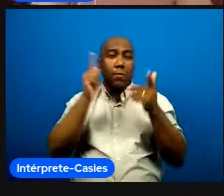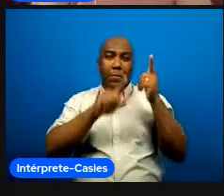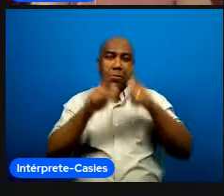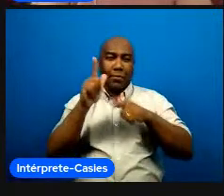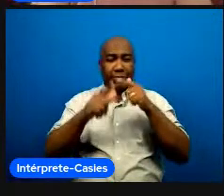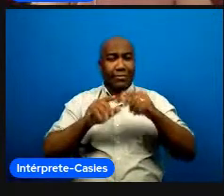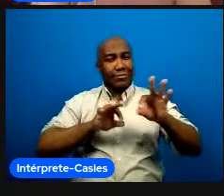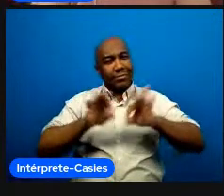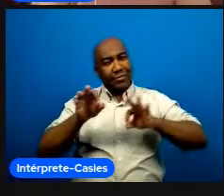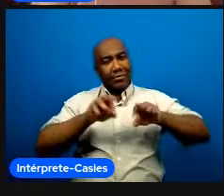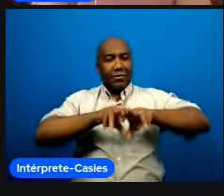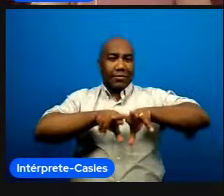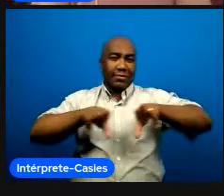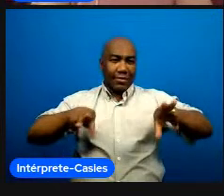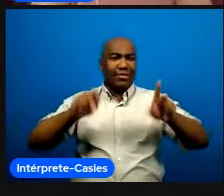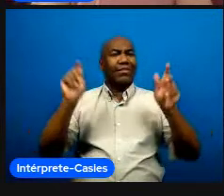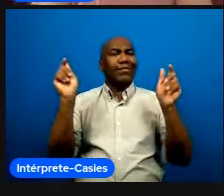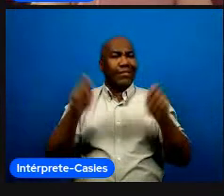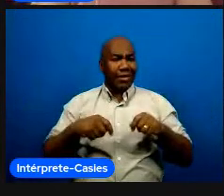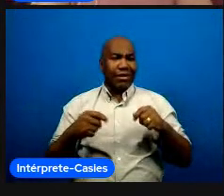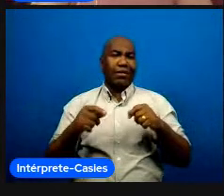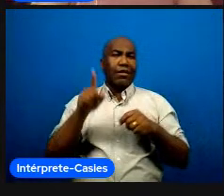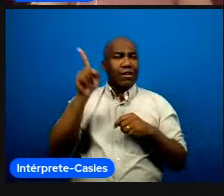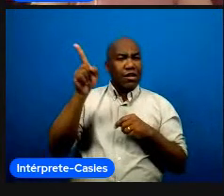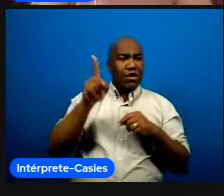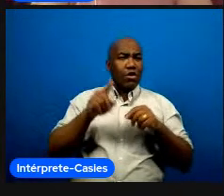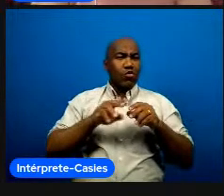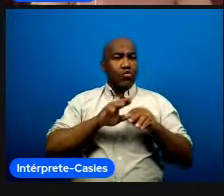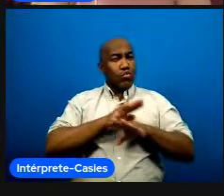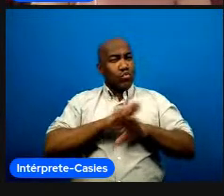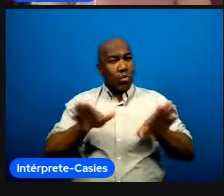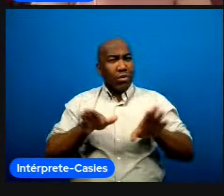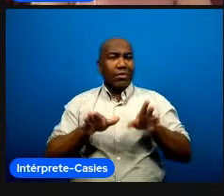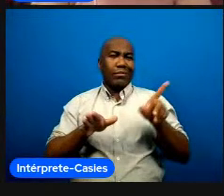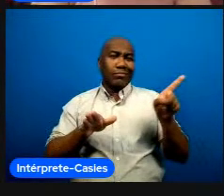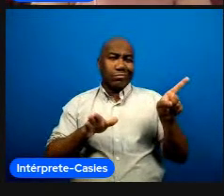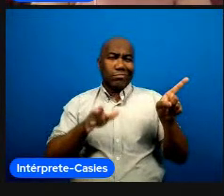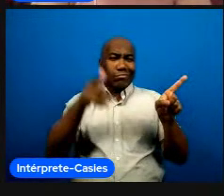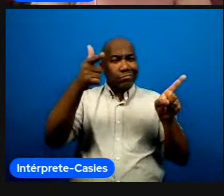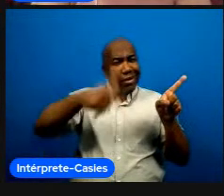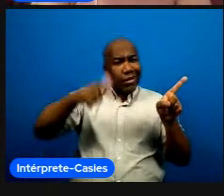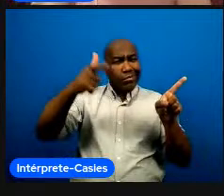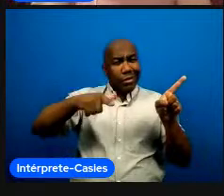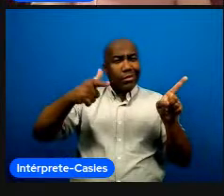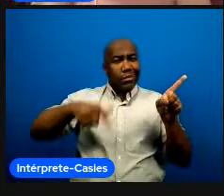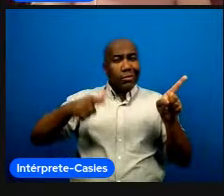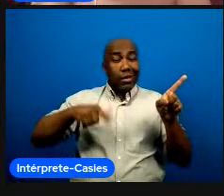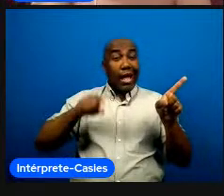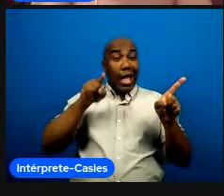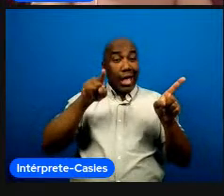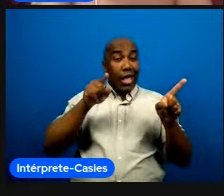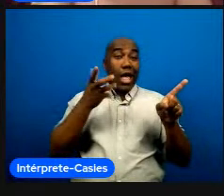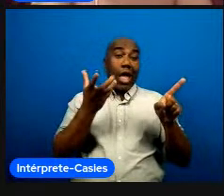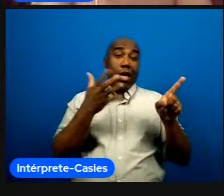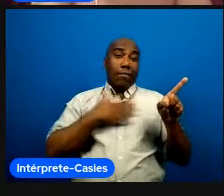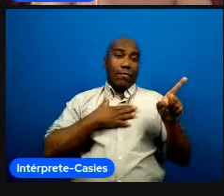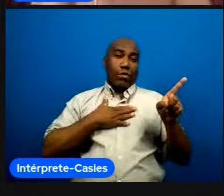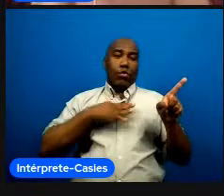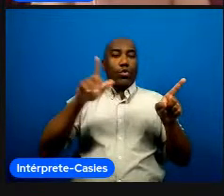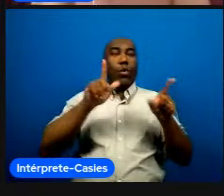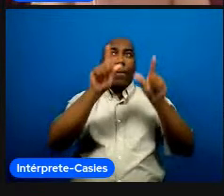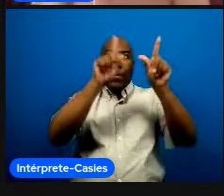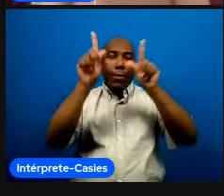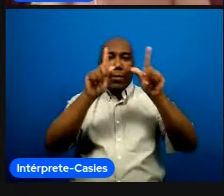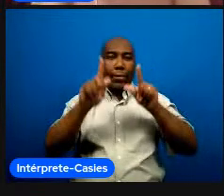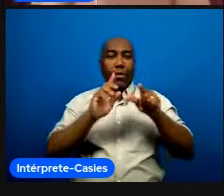tem muitas outras possibilidades mas como eu disse para vocês o meu ponto de partida o meu ponto de suporte na tarde de hoje é a